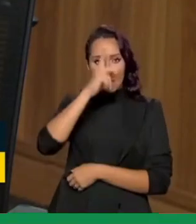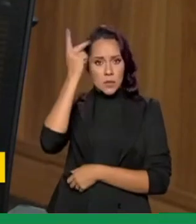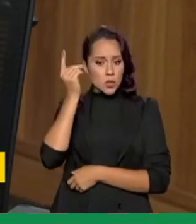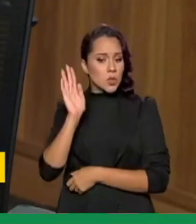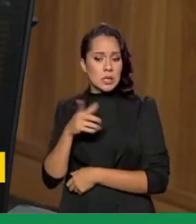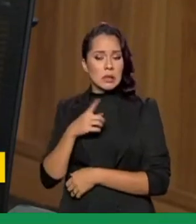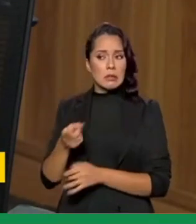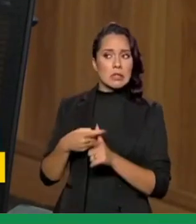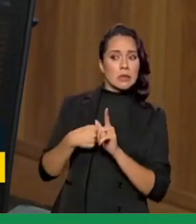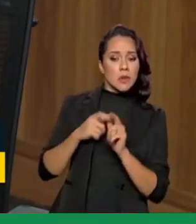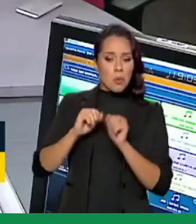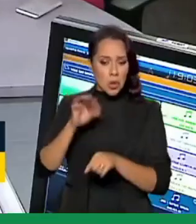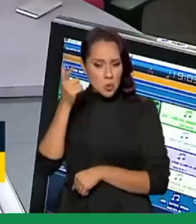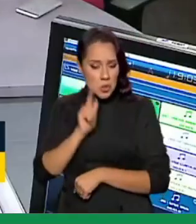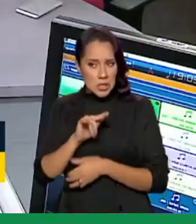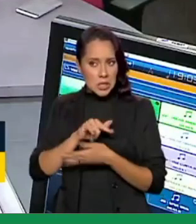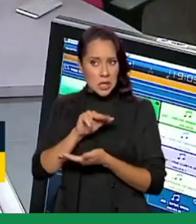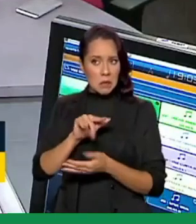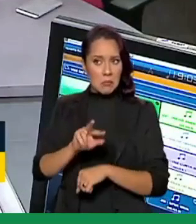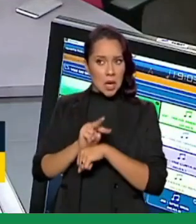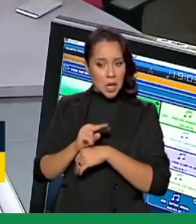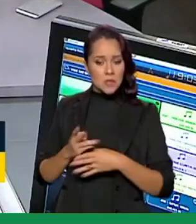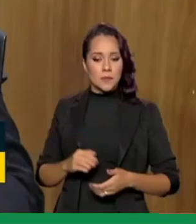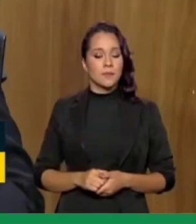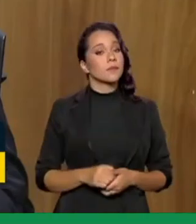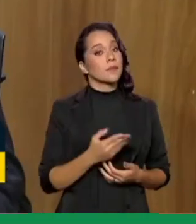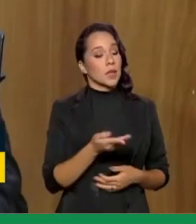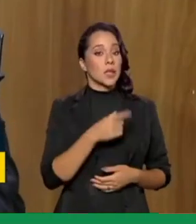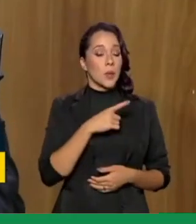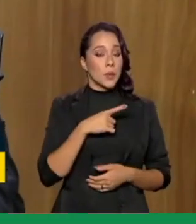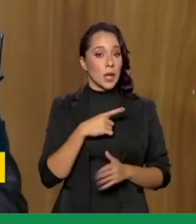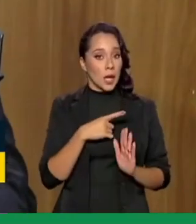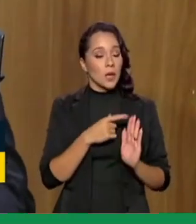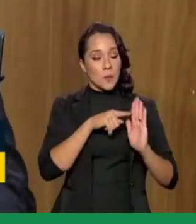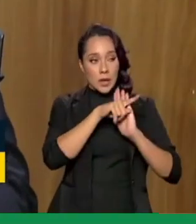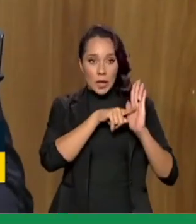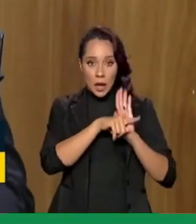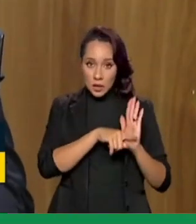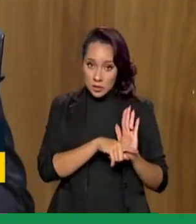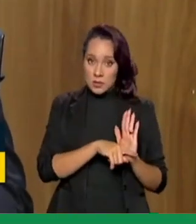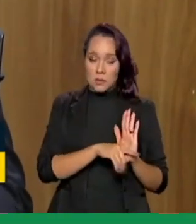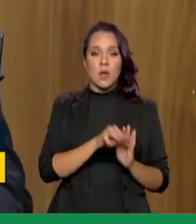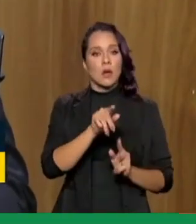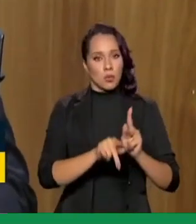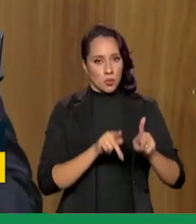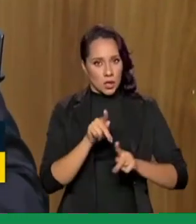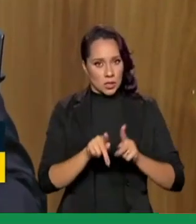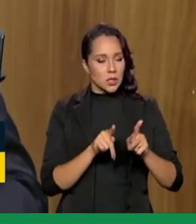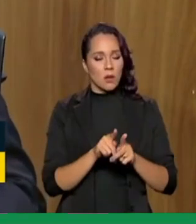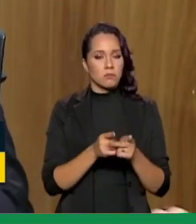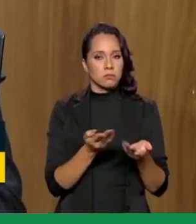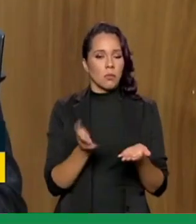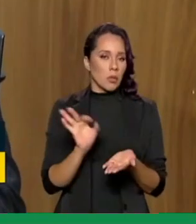estão com dívidas vão conseguir contrair esse empréstimo? Nós temos uma análise que essa população, essa parte da